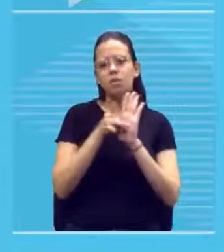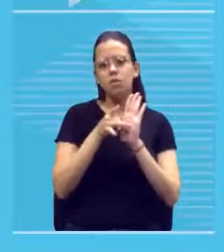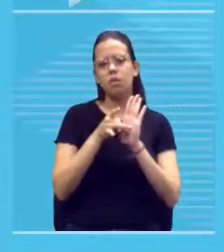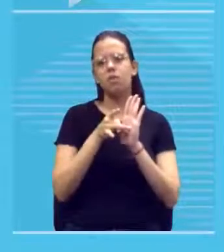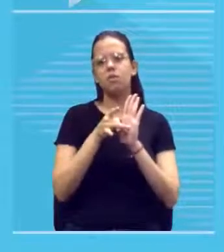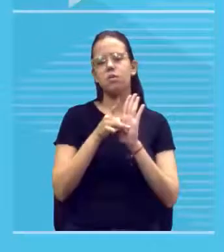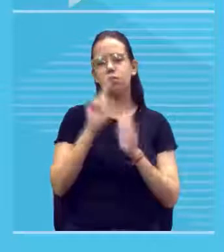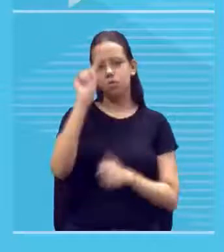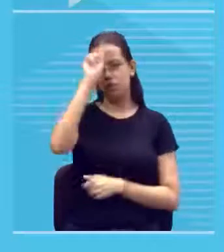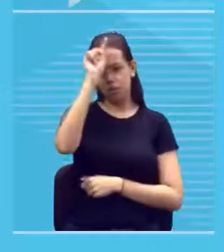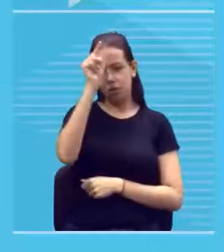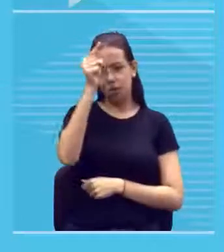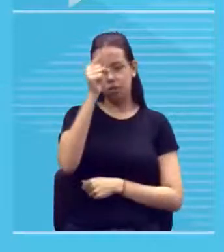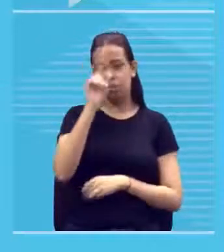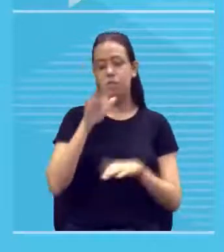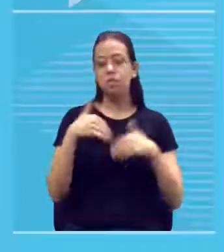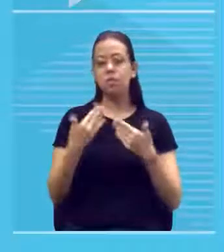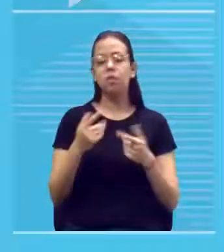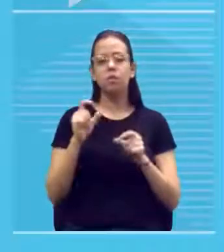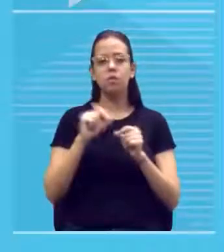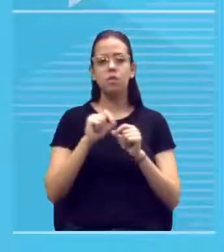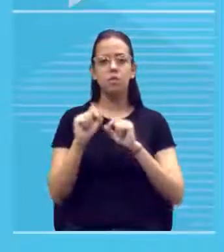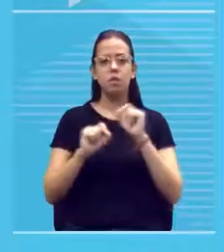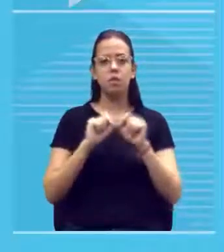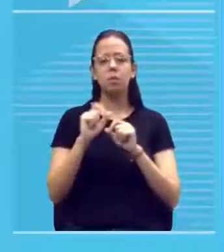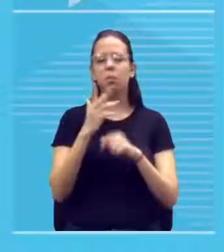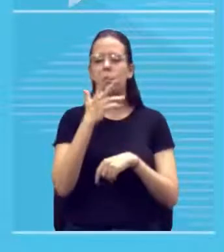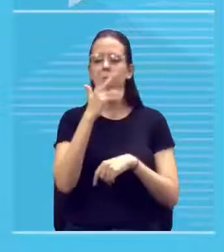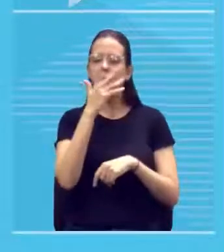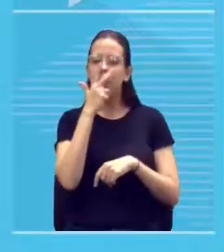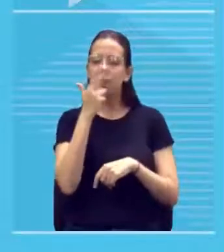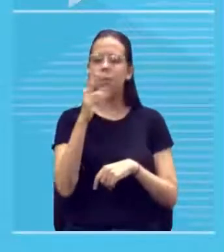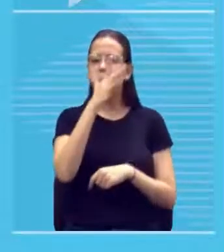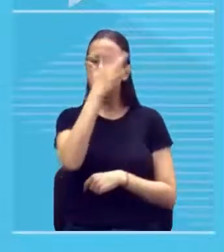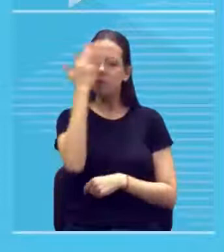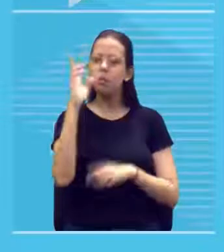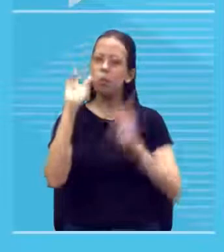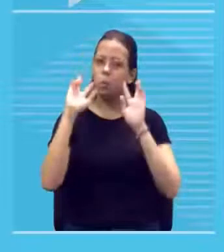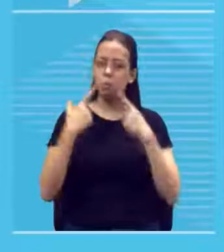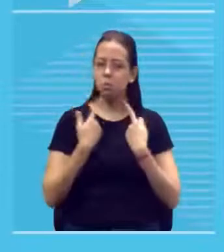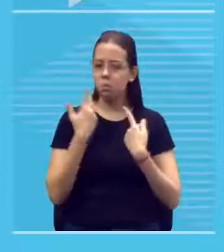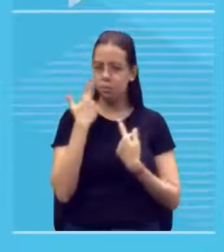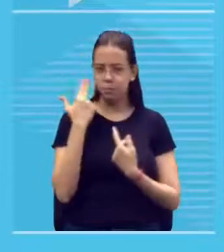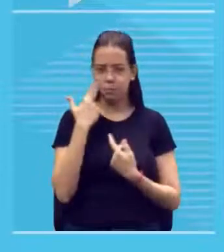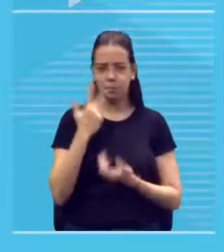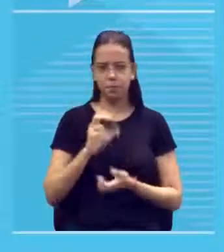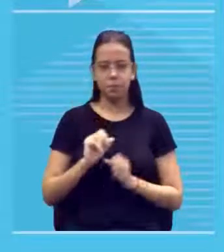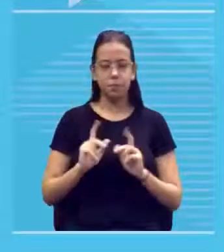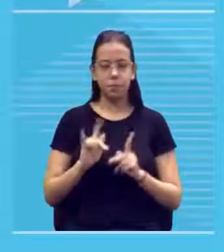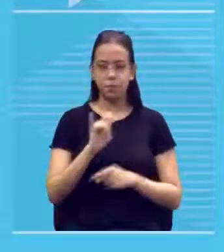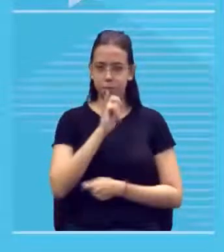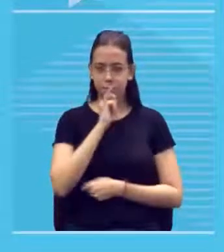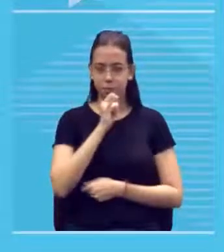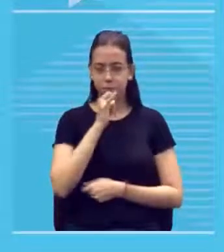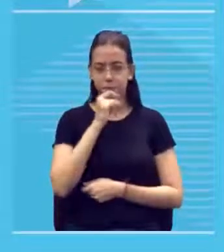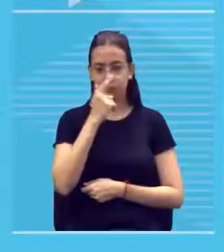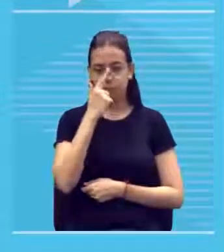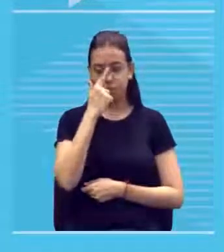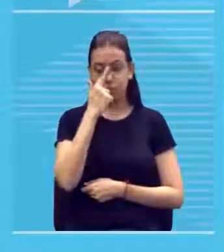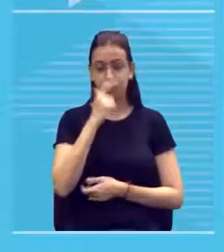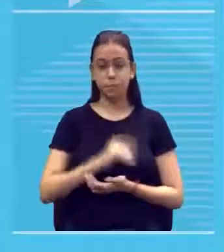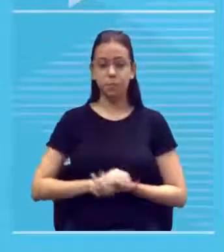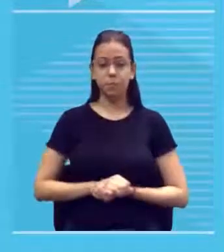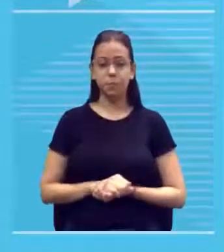ou seja deram para elas uma cara de gente de pessoa ok por exemplo no